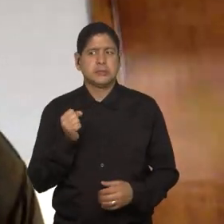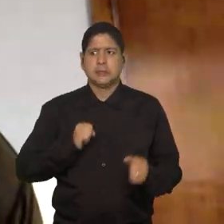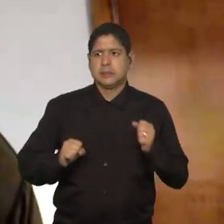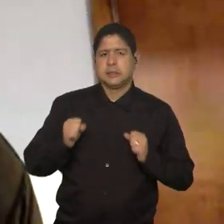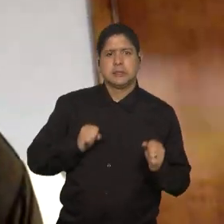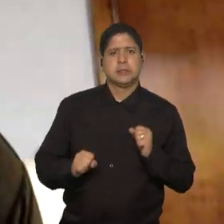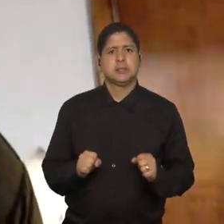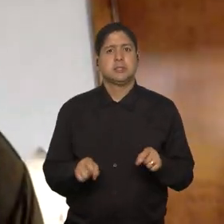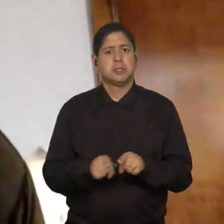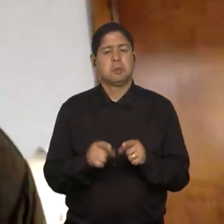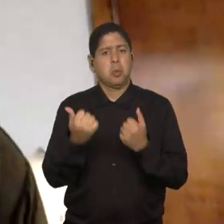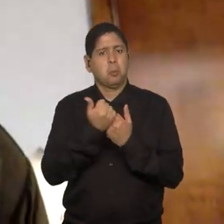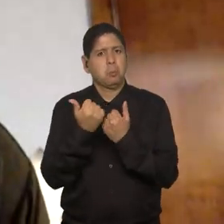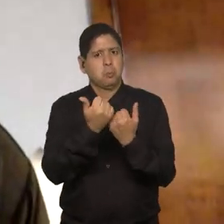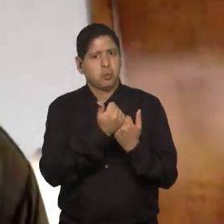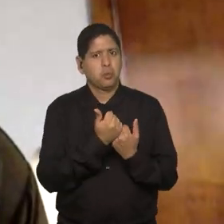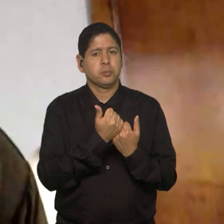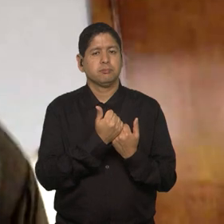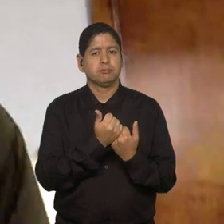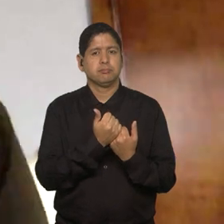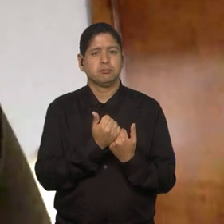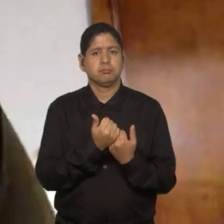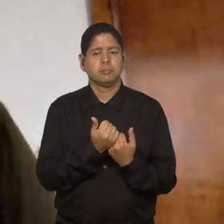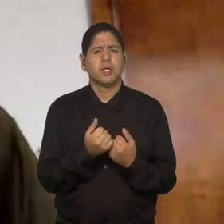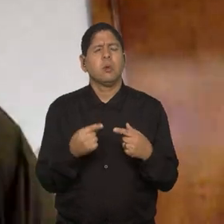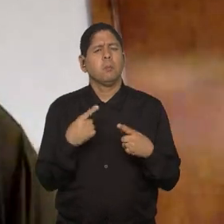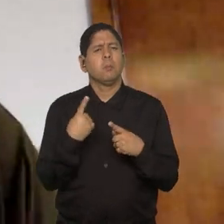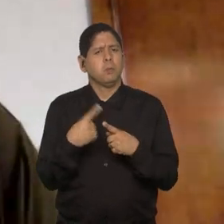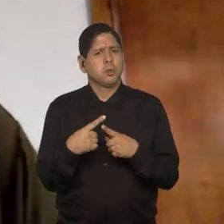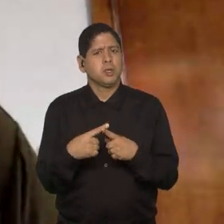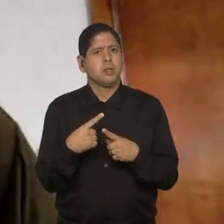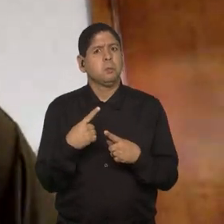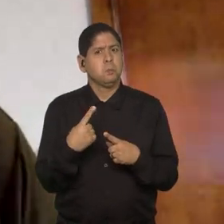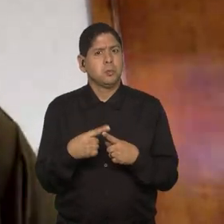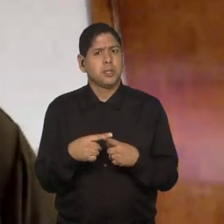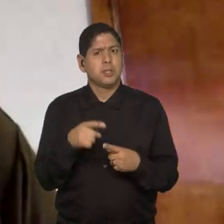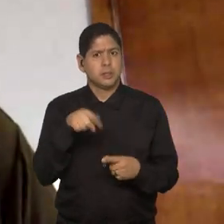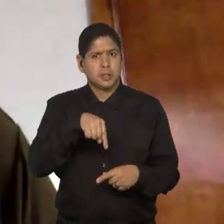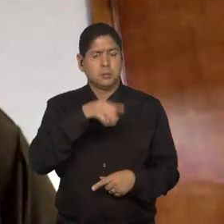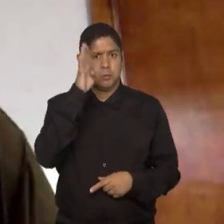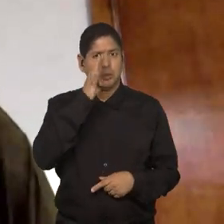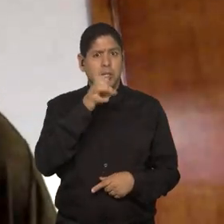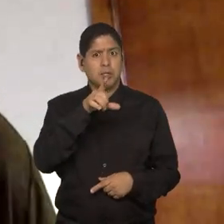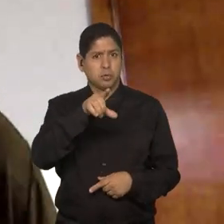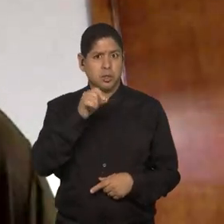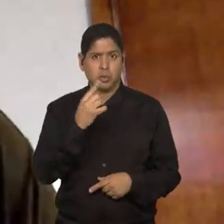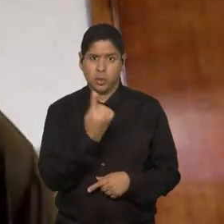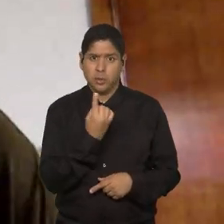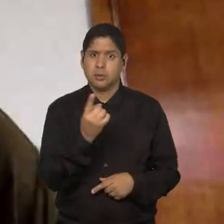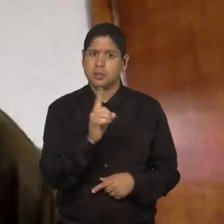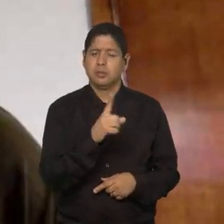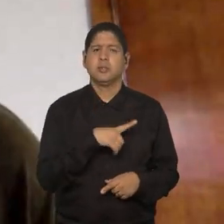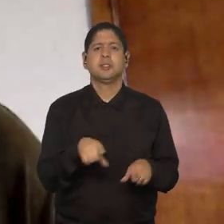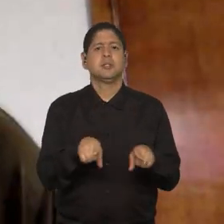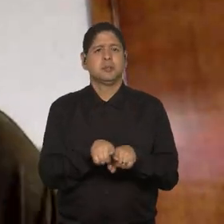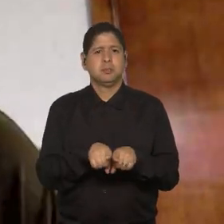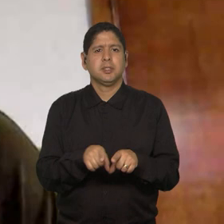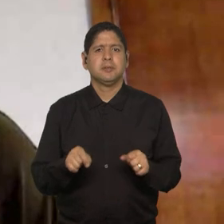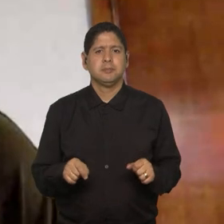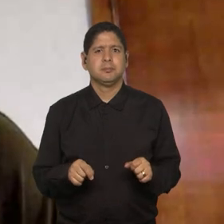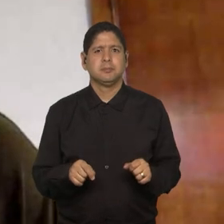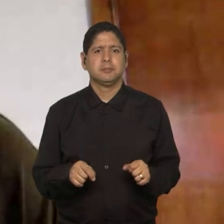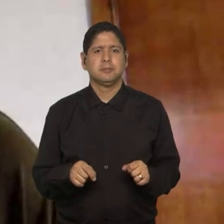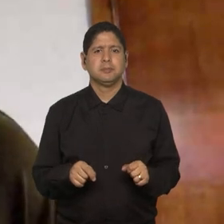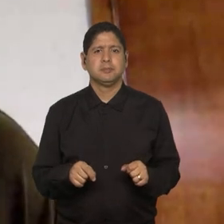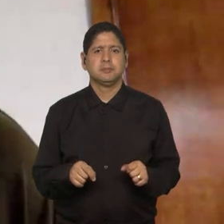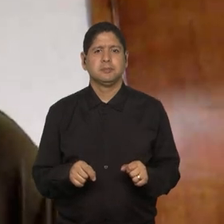todo o apoio. E, porque, sim, essa candidatura também não vem sozinha, ela vem num